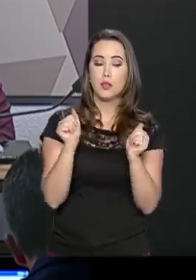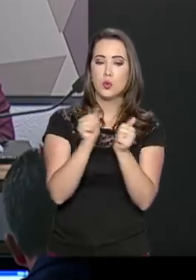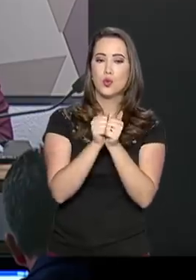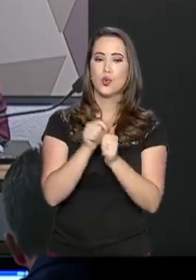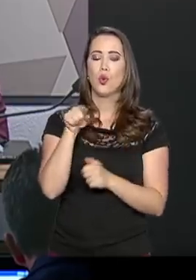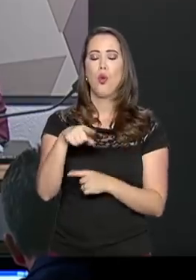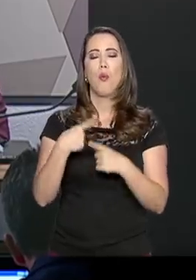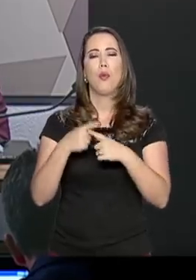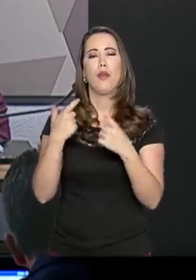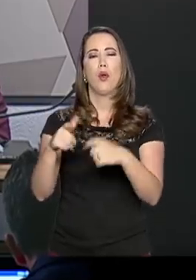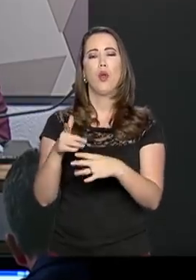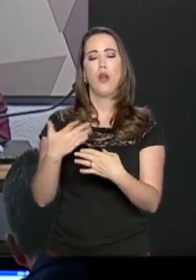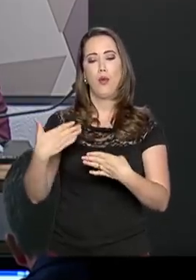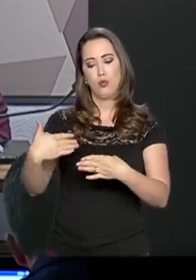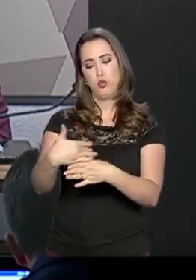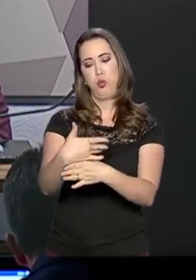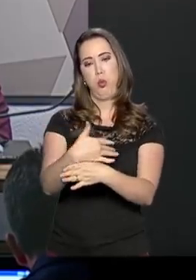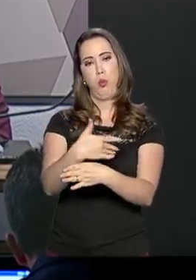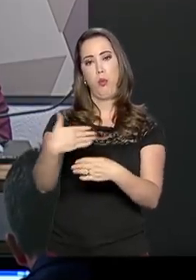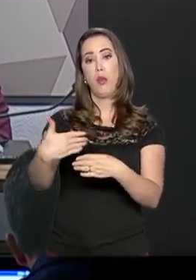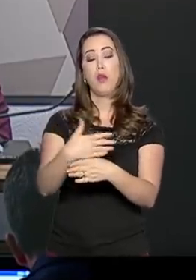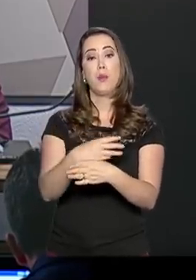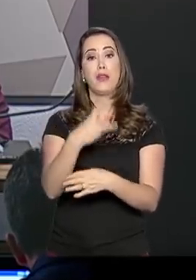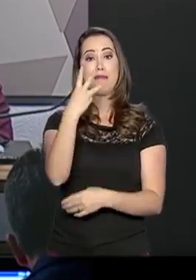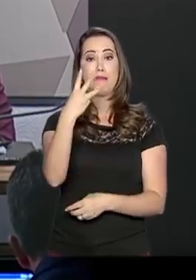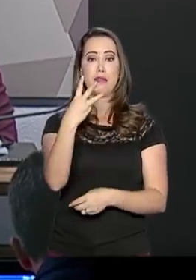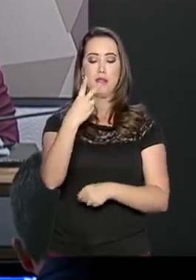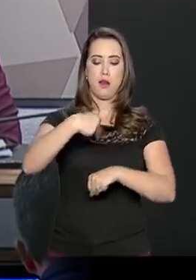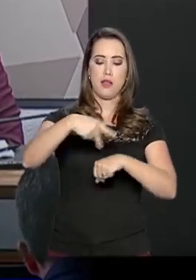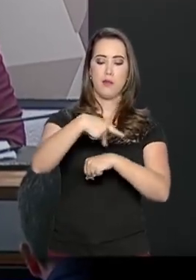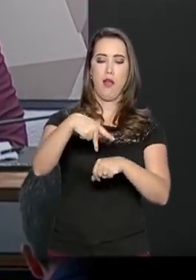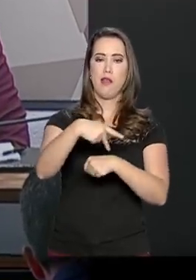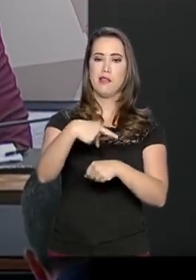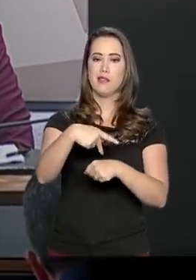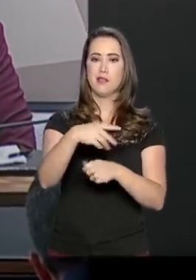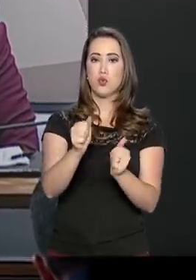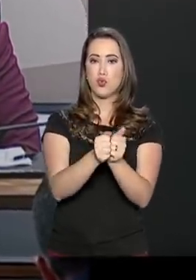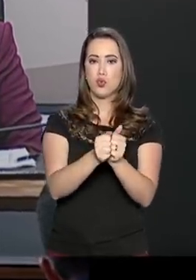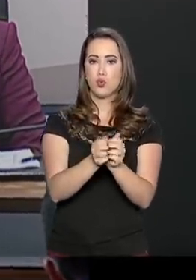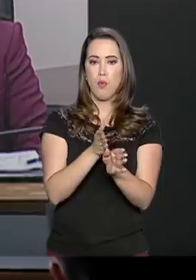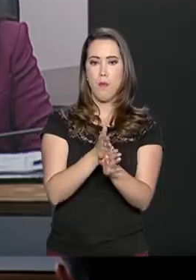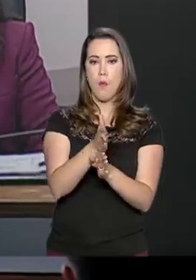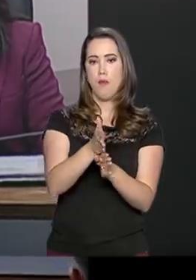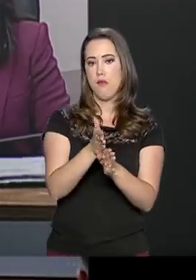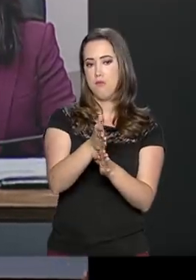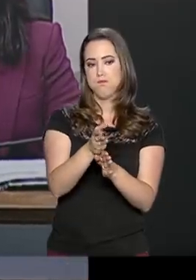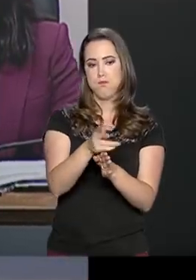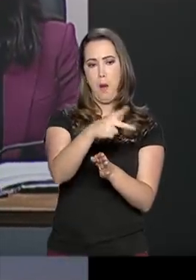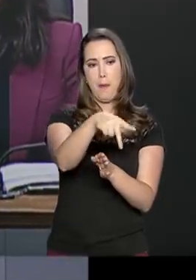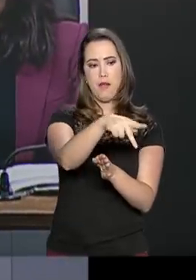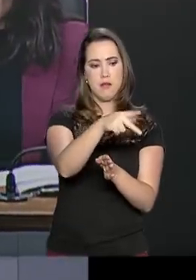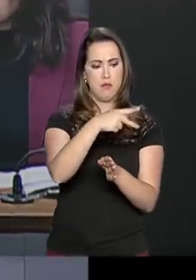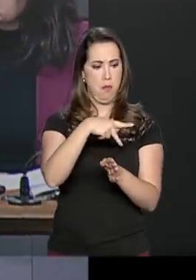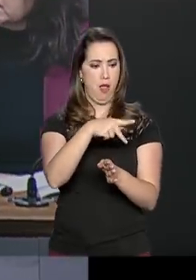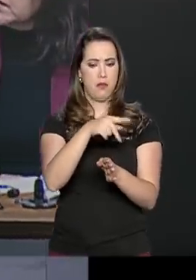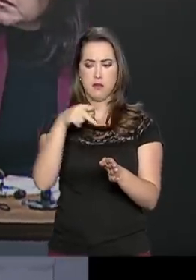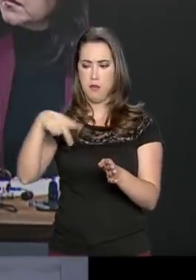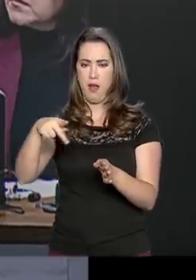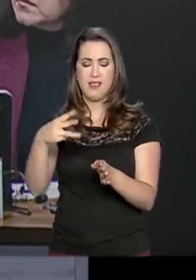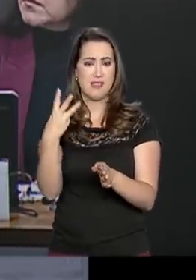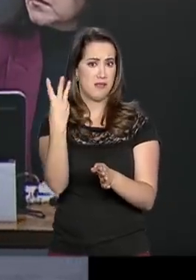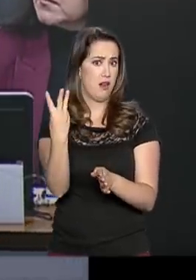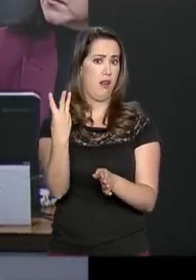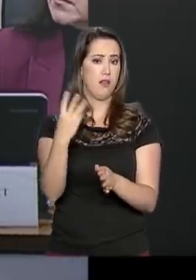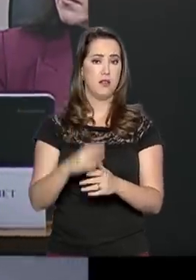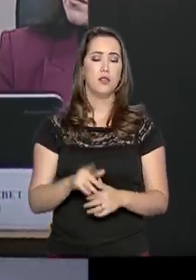preocupação com a tríplice fronteira e Foz do Iguaçu acaba sendo uma, vamos dizer assim, uma porta de passagem